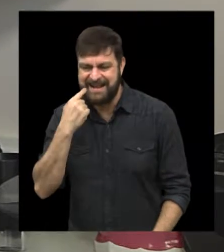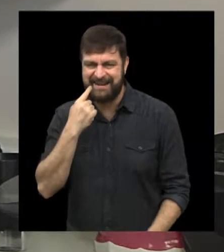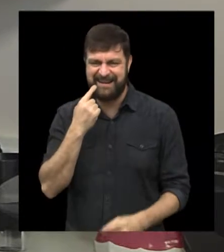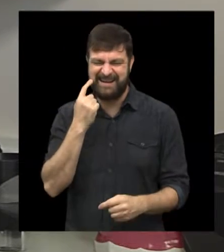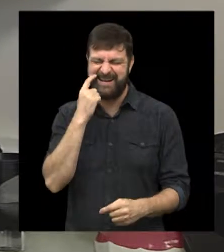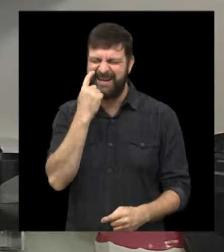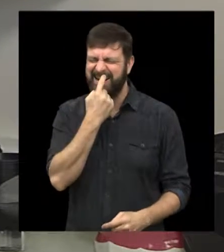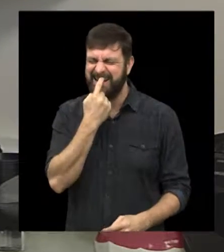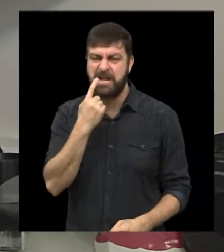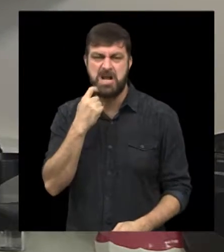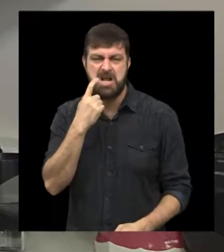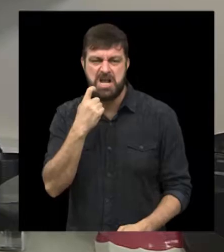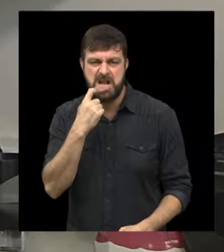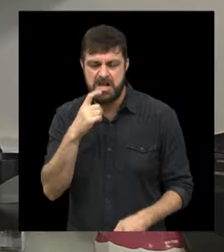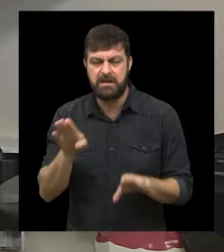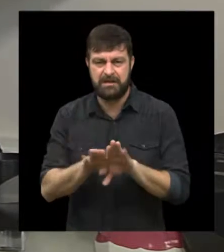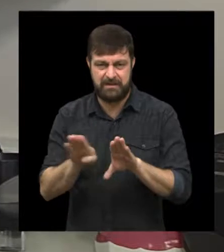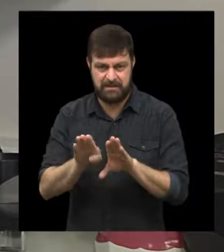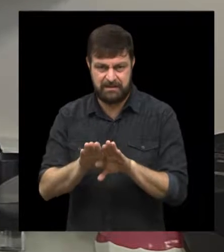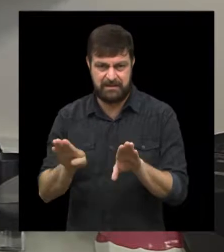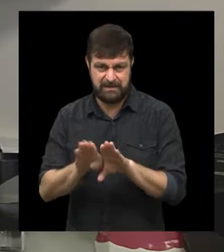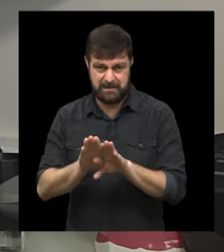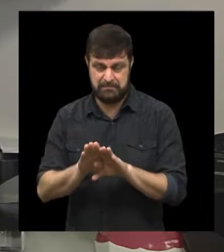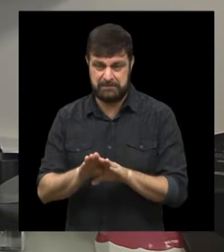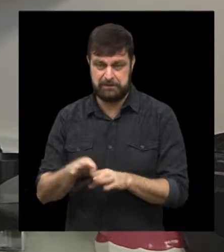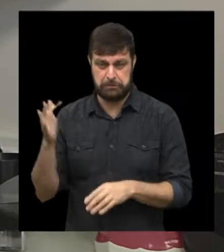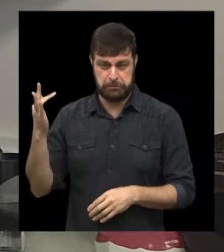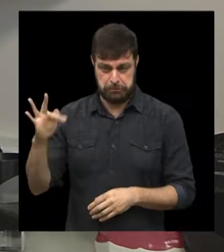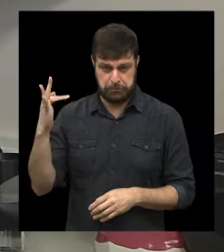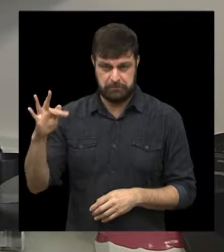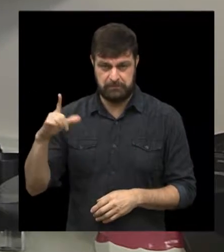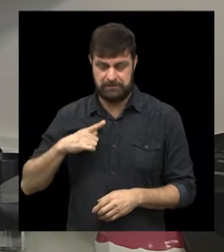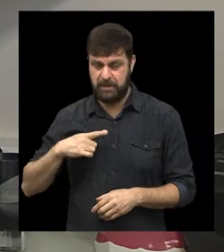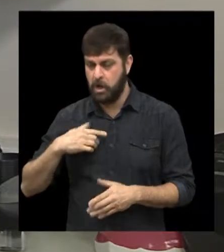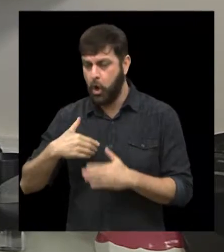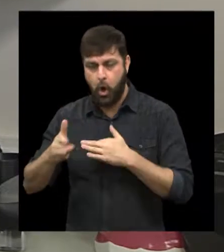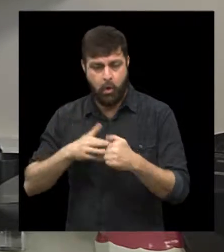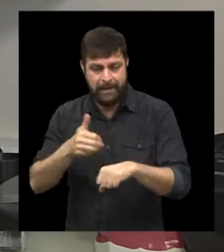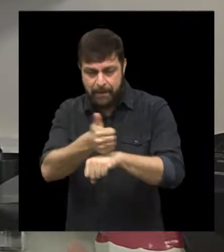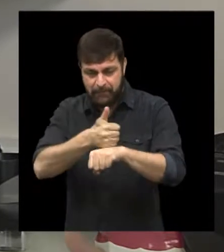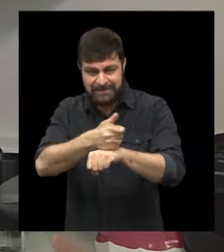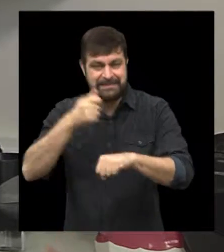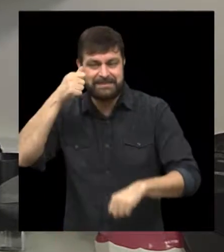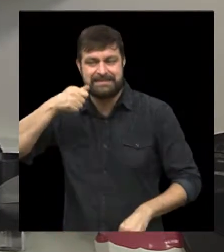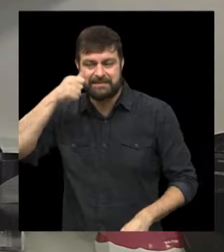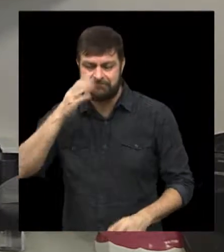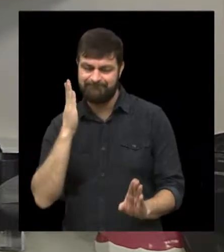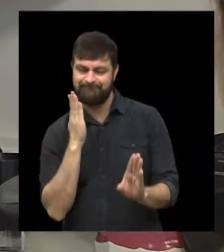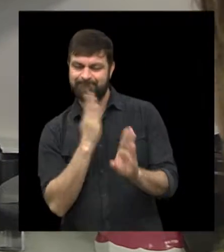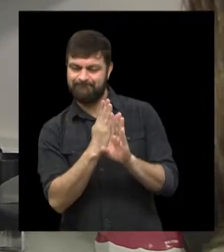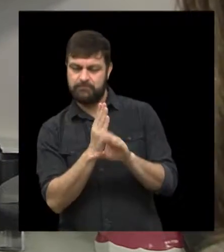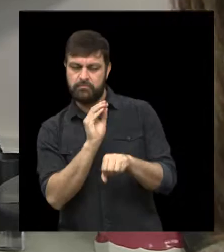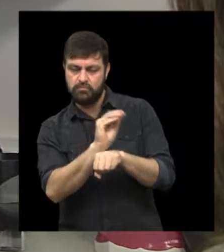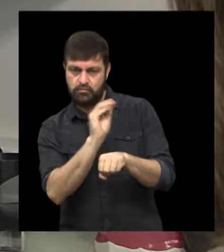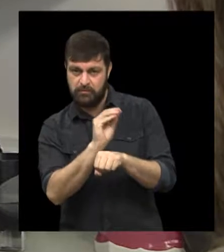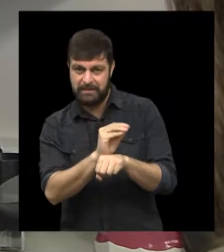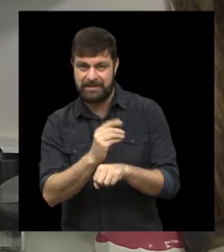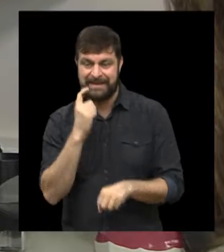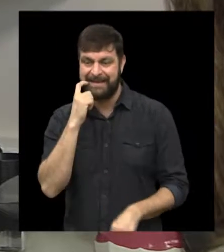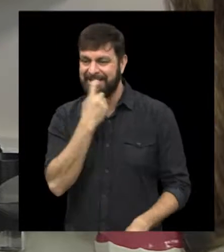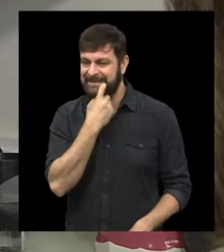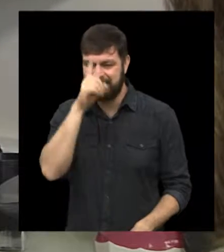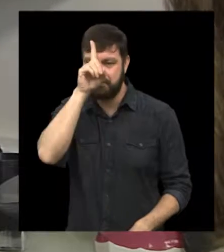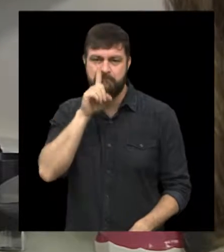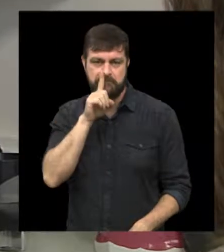excessos de gengiva, abscessos, etc., qualquer dentista é capacitado para identificar e tratar essas causas. Os dentes